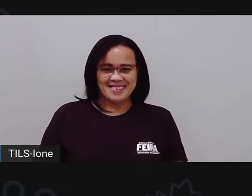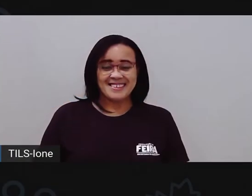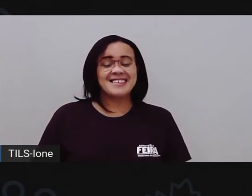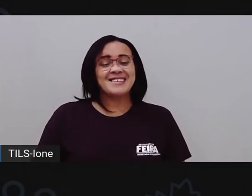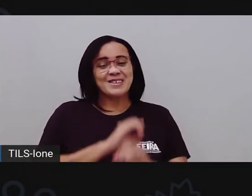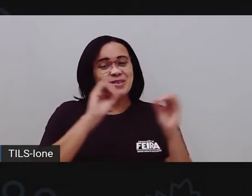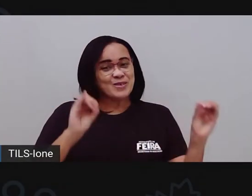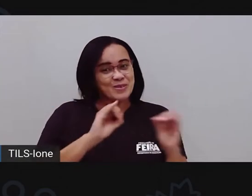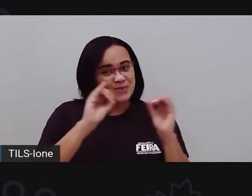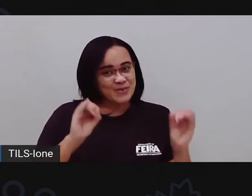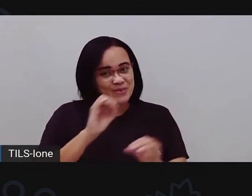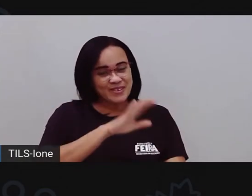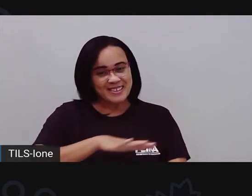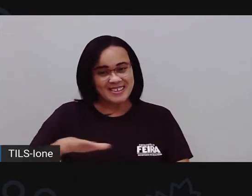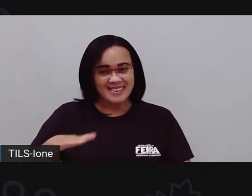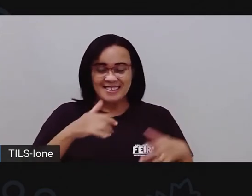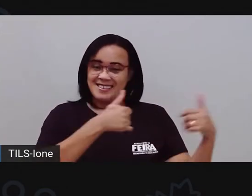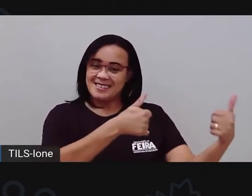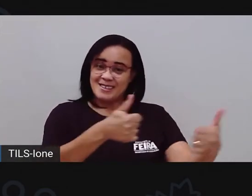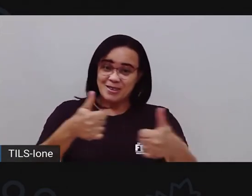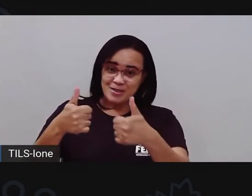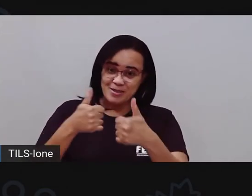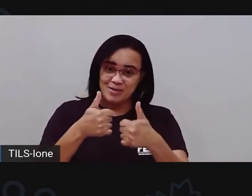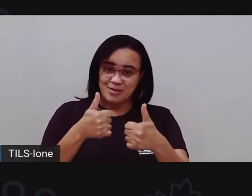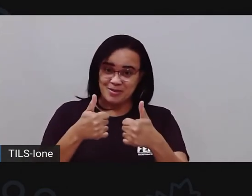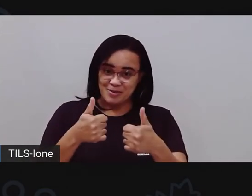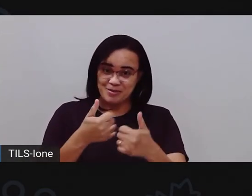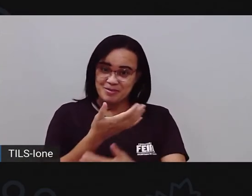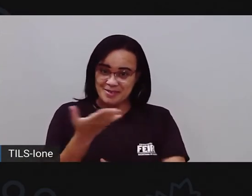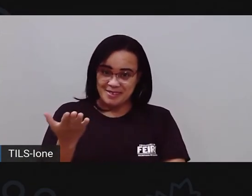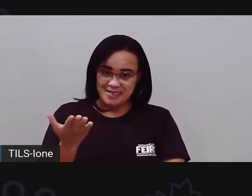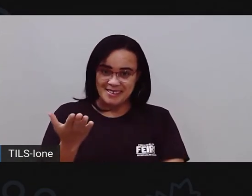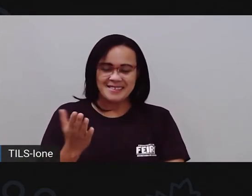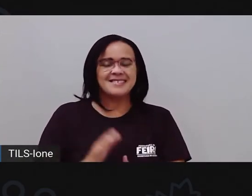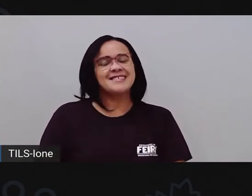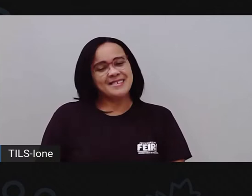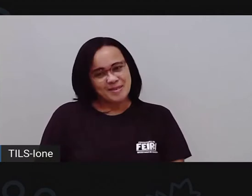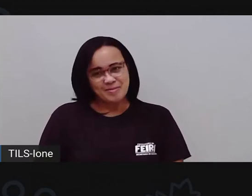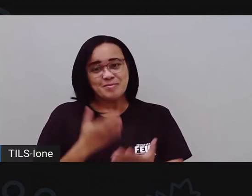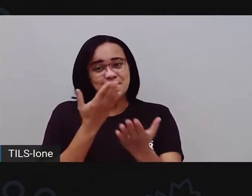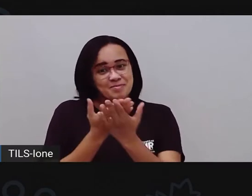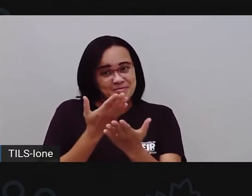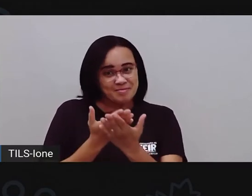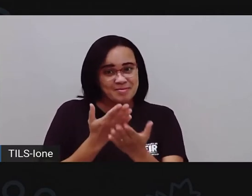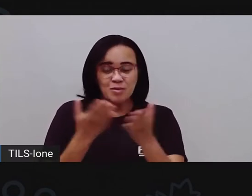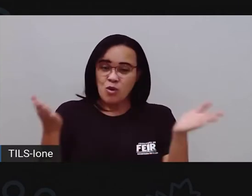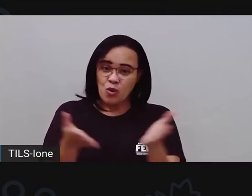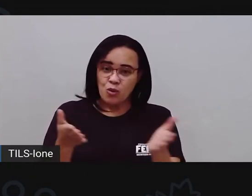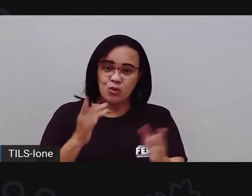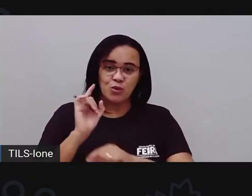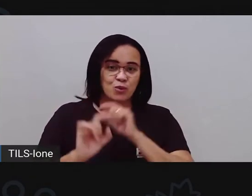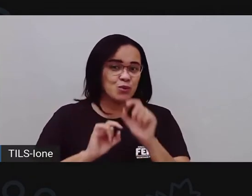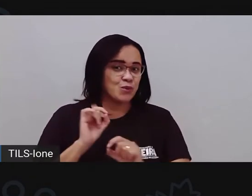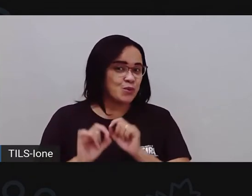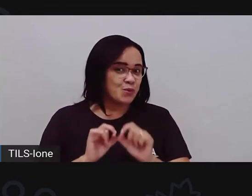Olá, crianças! Tudo bem com vocês? Vamos para mais uma aula. E a aula de hoje nós vamos